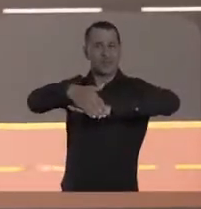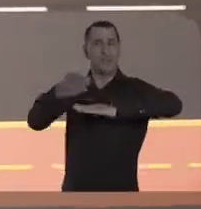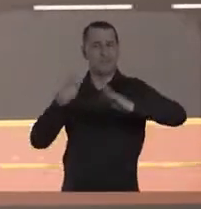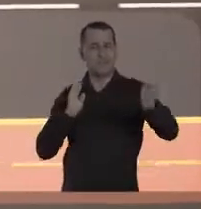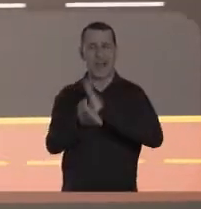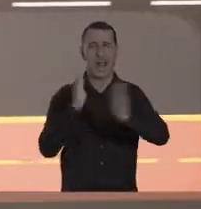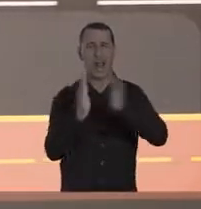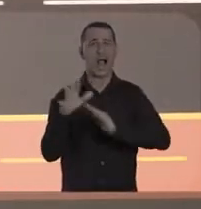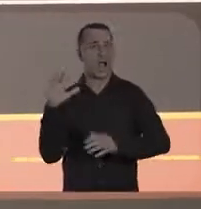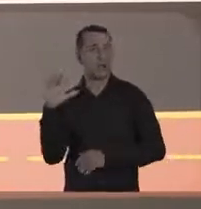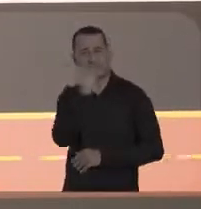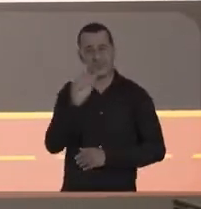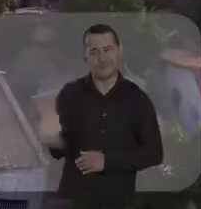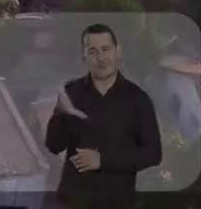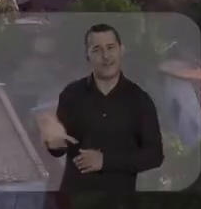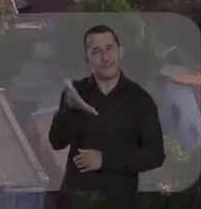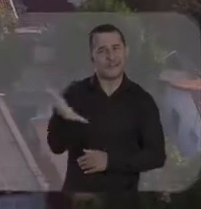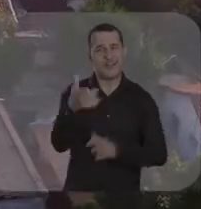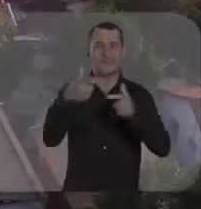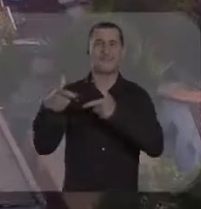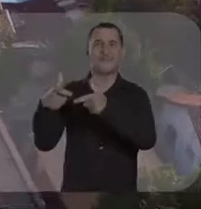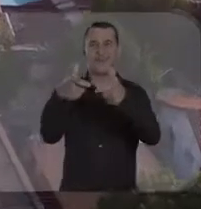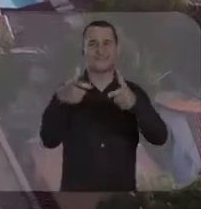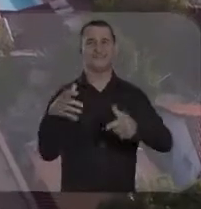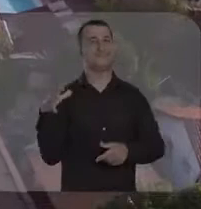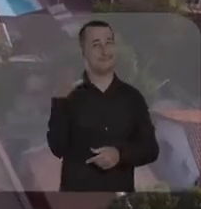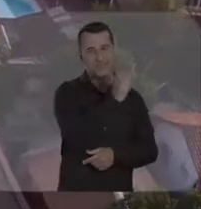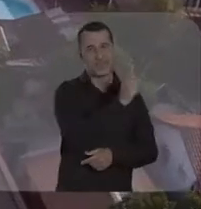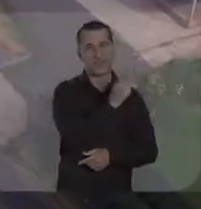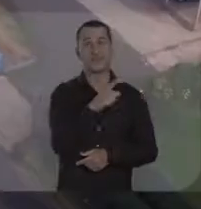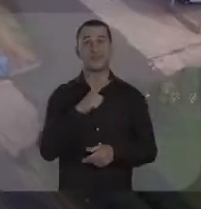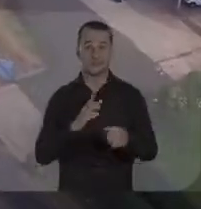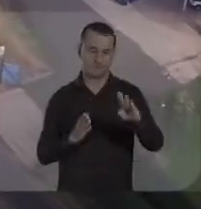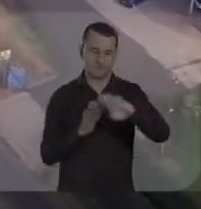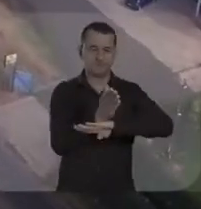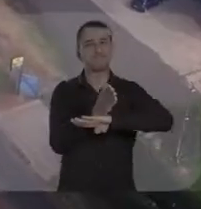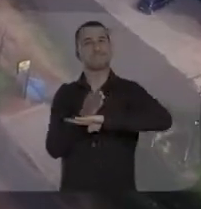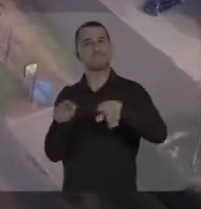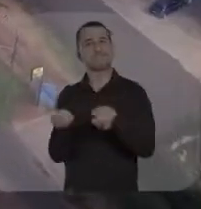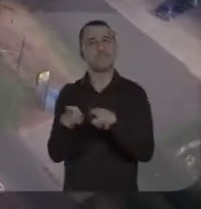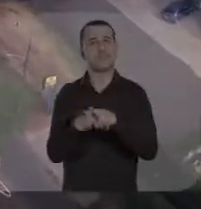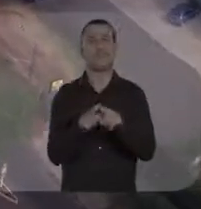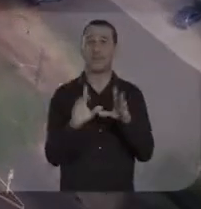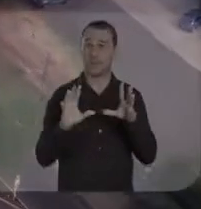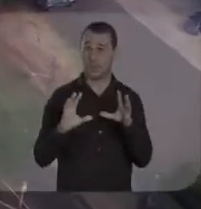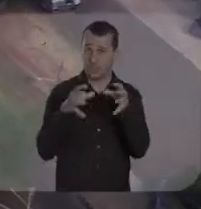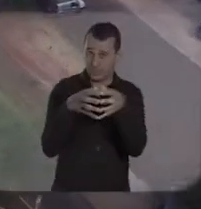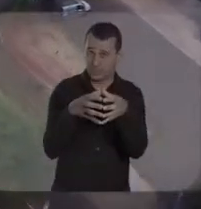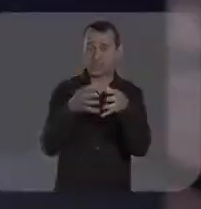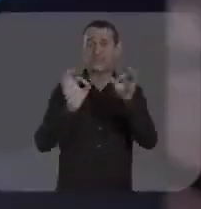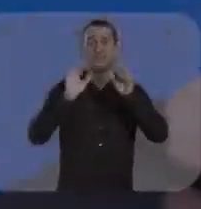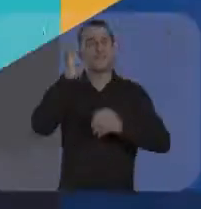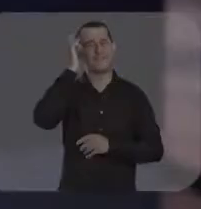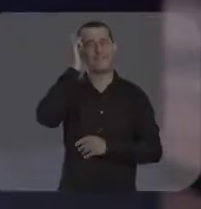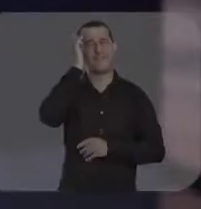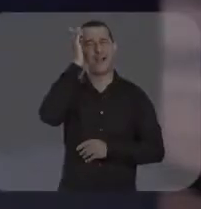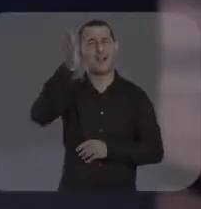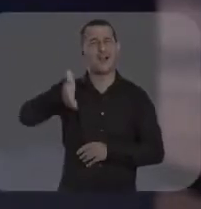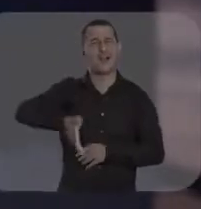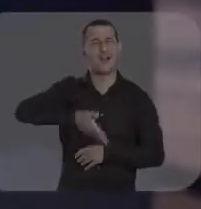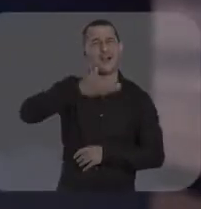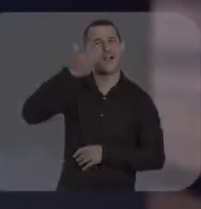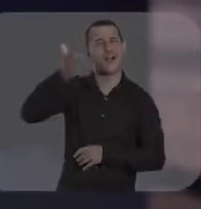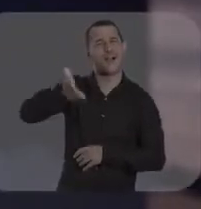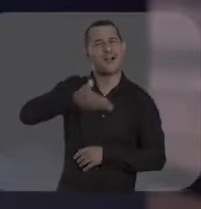corredores exclusivos de ônibus e ruas de tráfego intenso nos bairros da nossa cidade. Novas